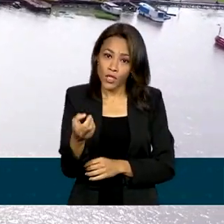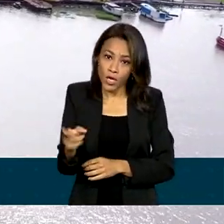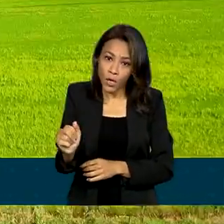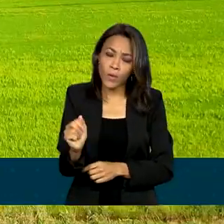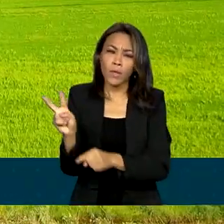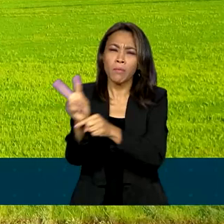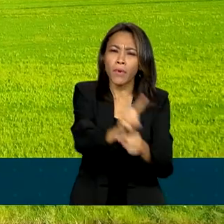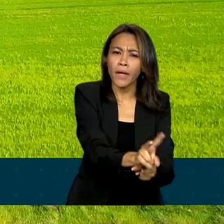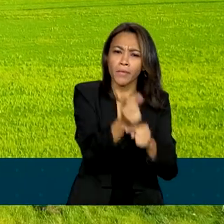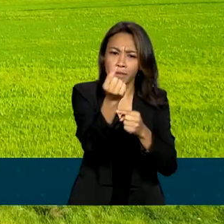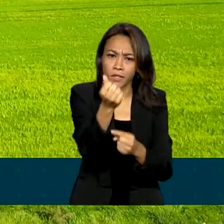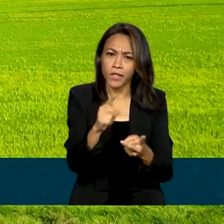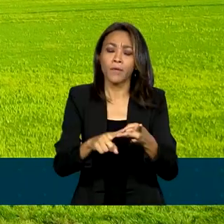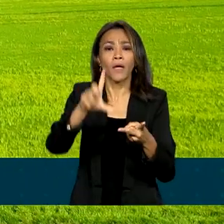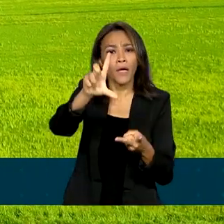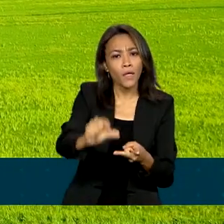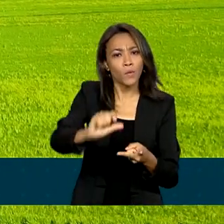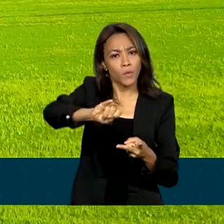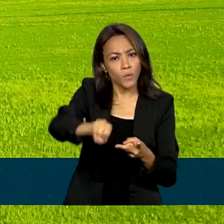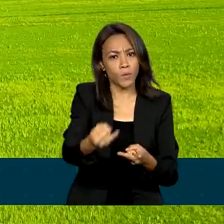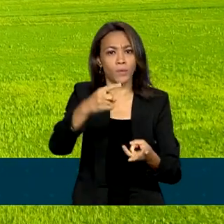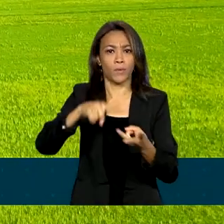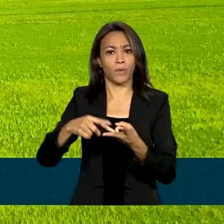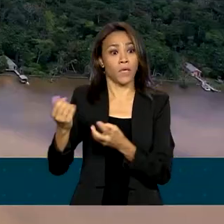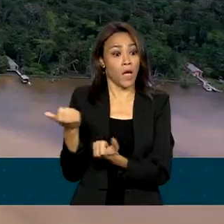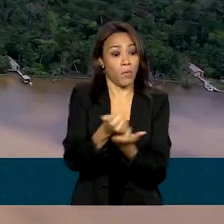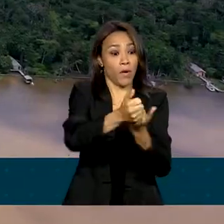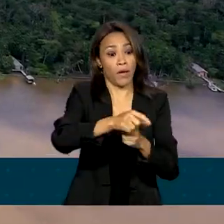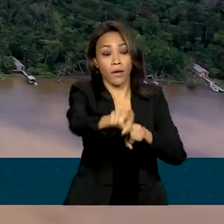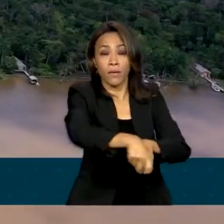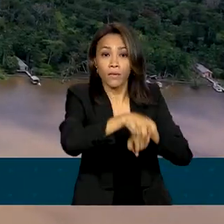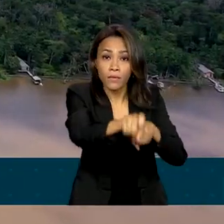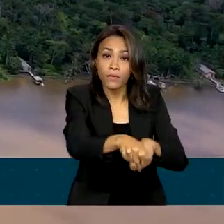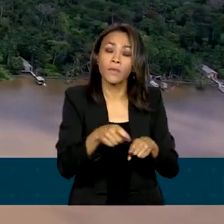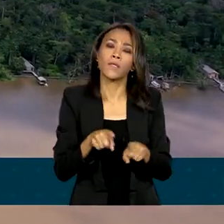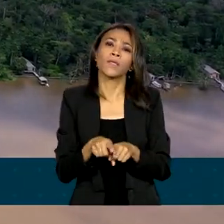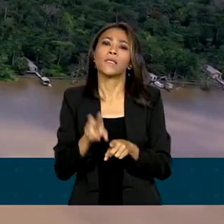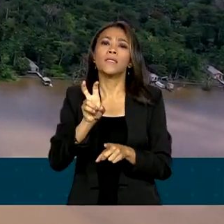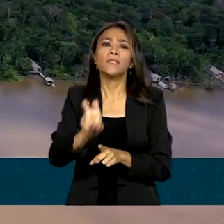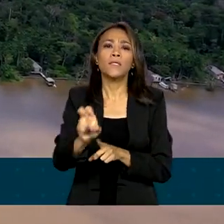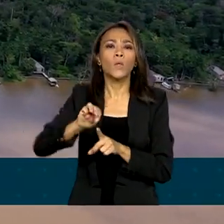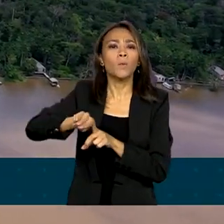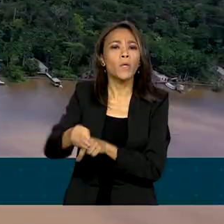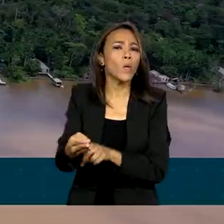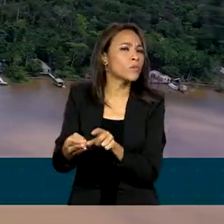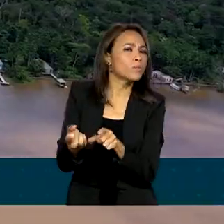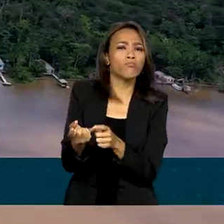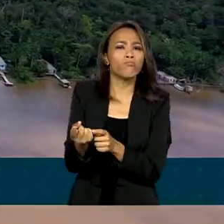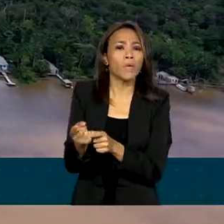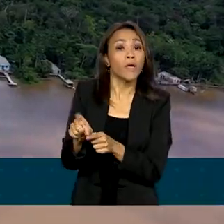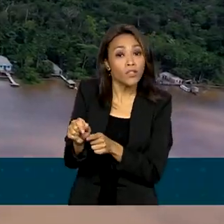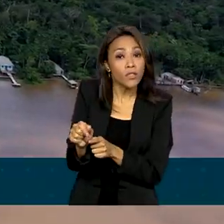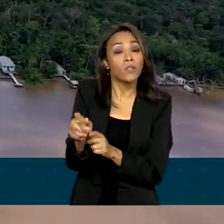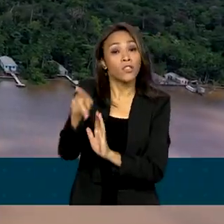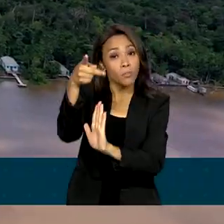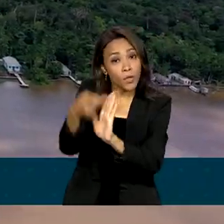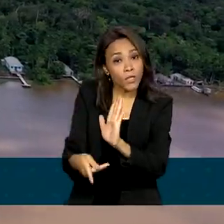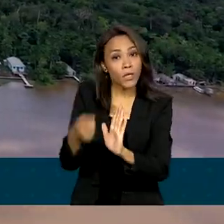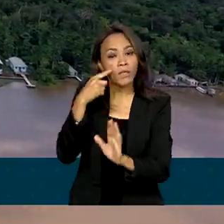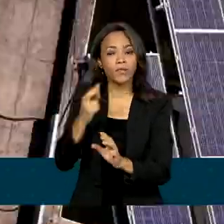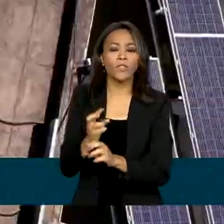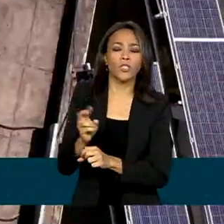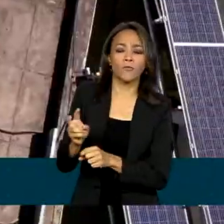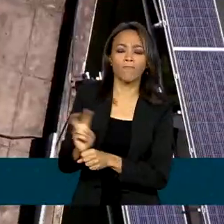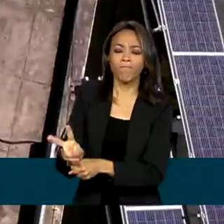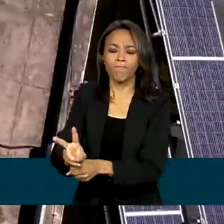créditos, a juros reduzidos, a agricultores e cerca de 5 milhões para um projeto de consultoria de